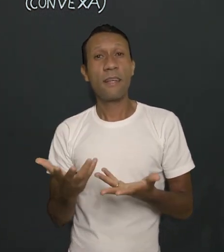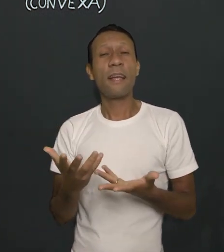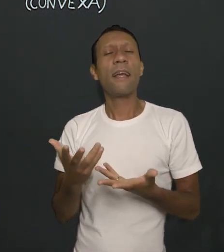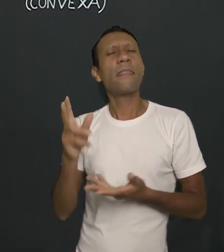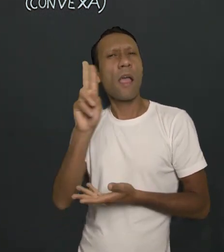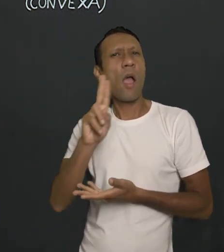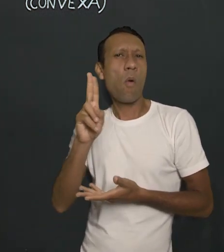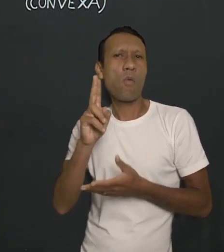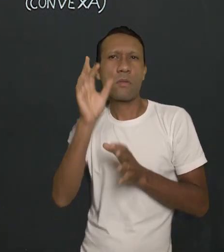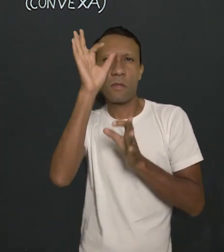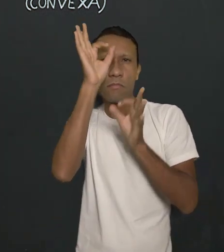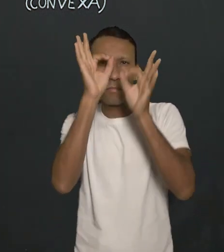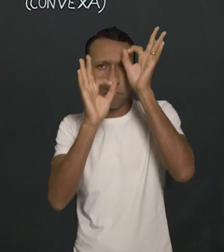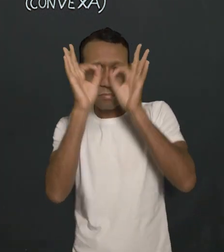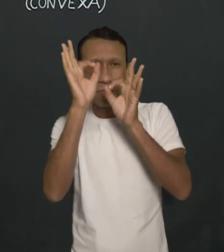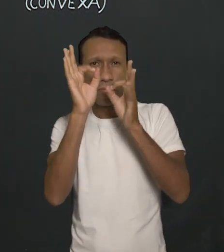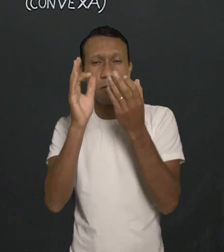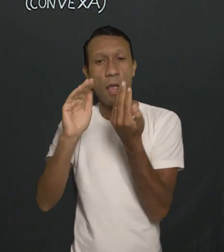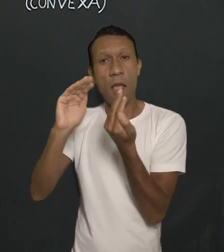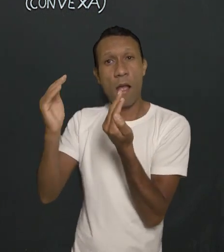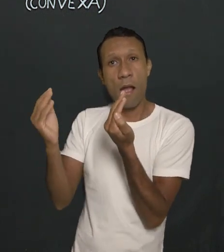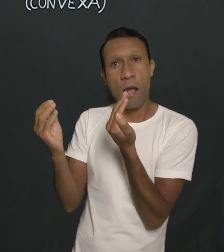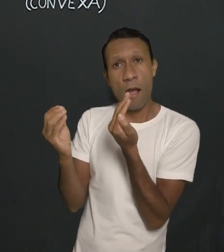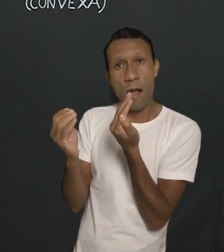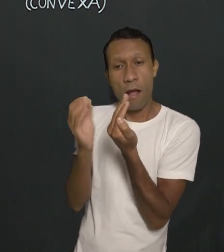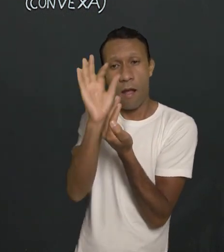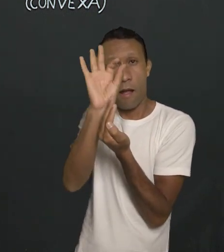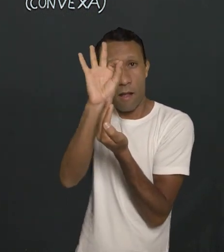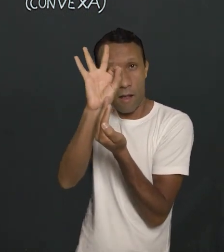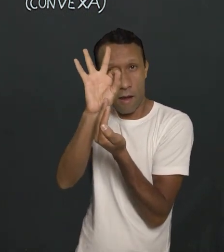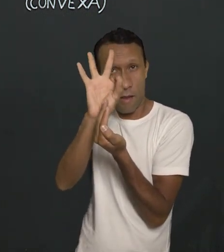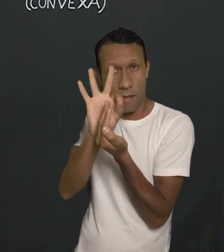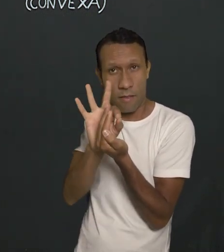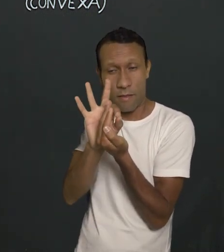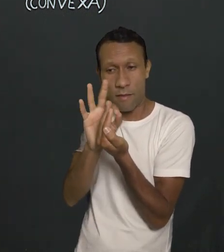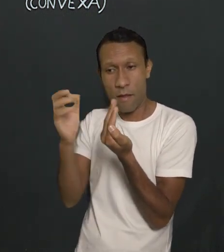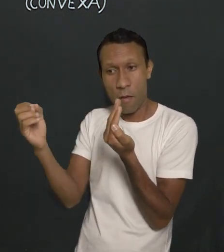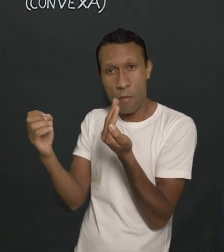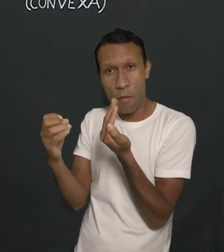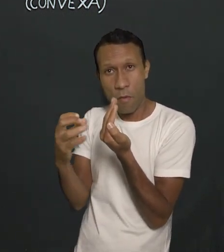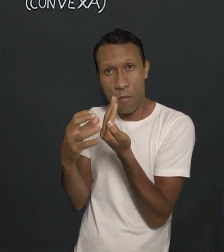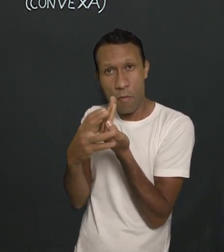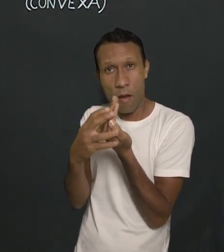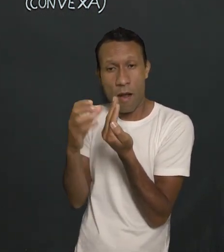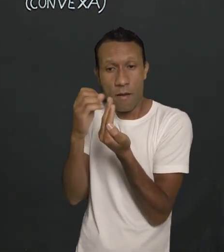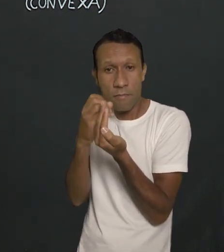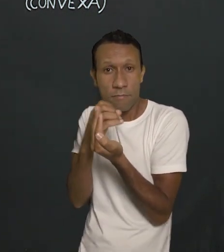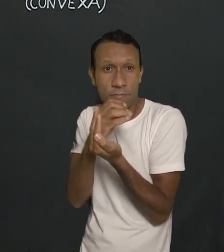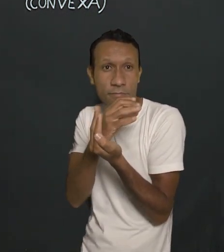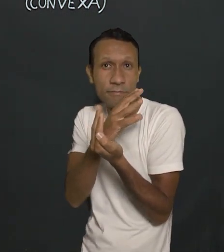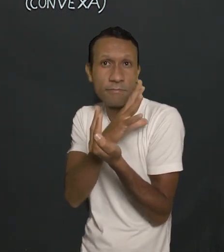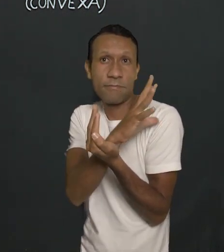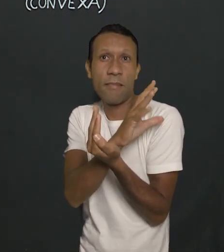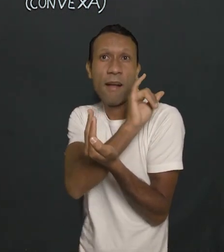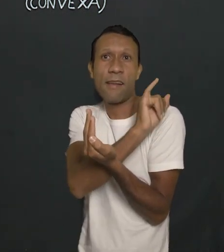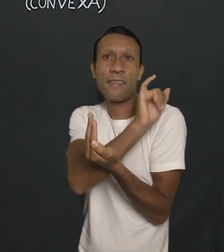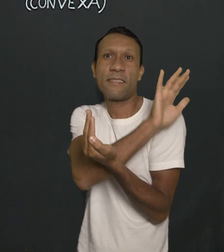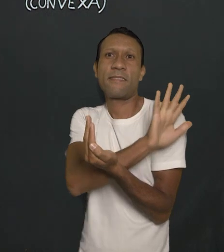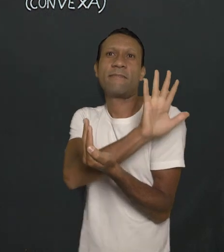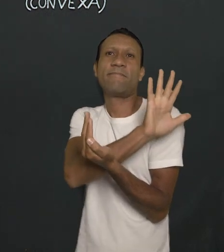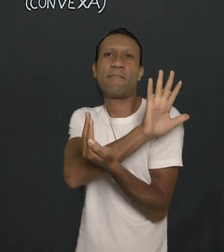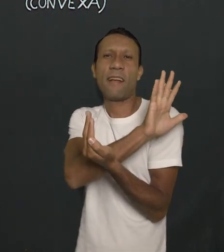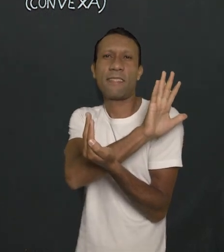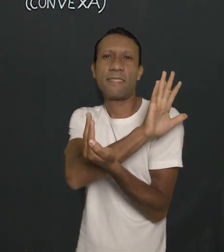natural da nossa córnea, da nossa lente. Ela vai convergir esses raios, ela vai fazer com esses raios estão convergindo. Então, se formando lá longe,